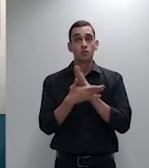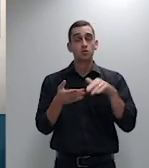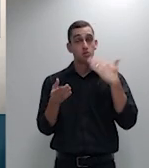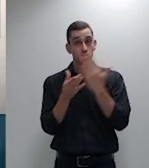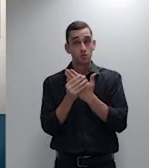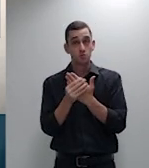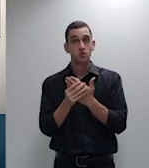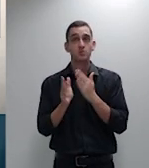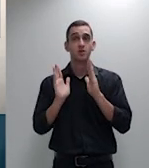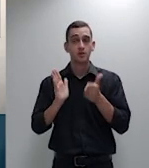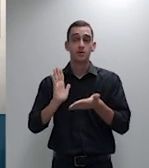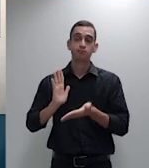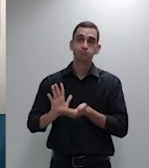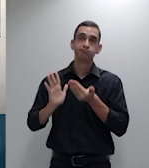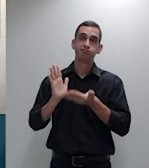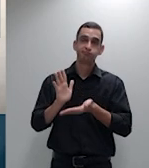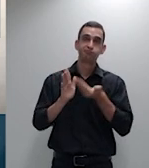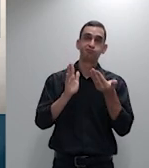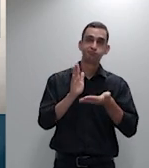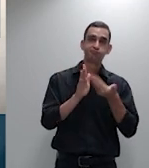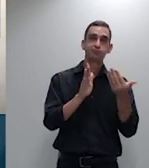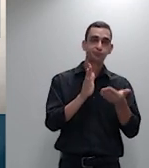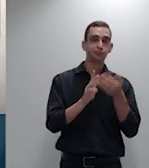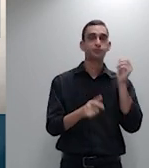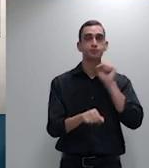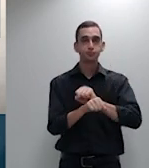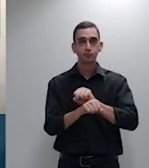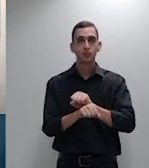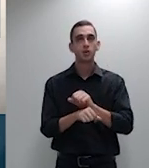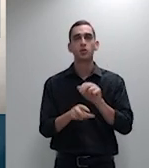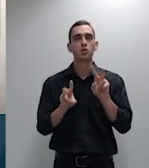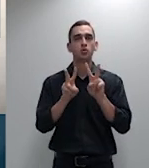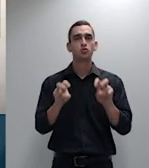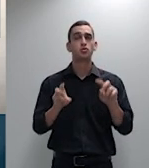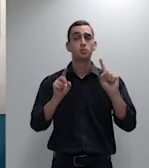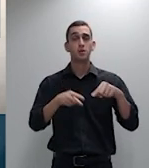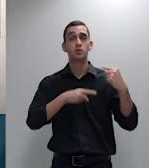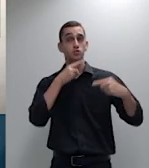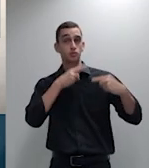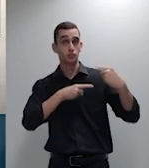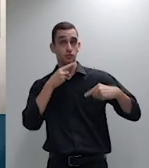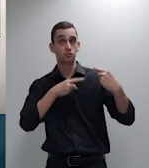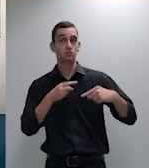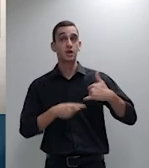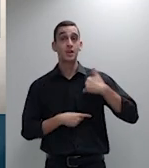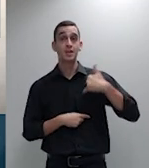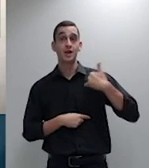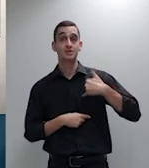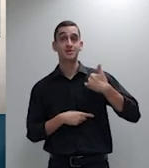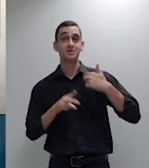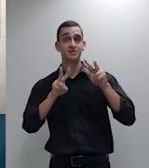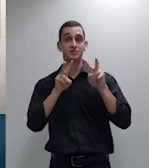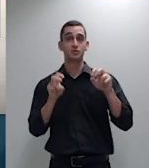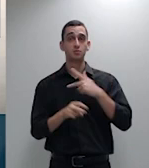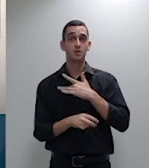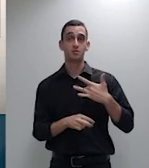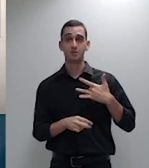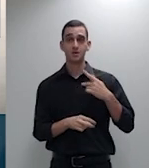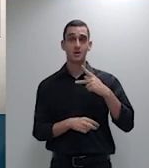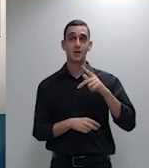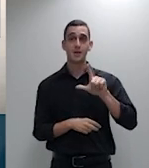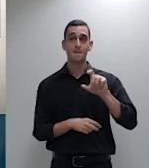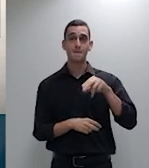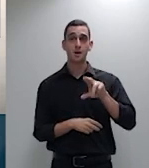quando se discute a recomposição por faixa etária em planos coletivos e se imagina que hoje